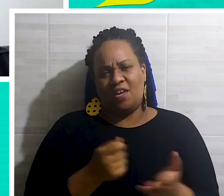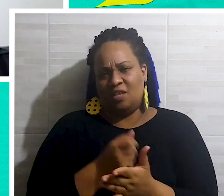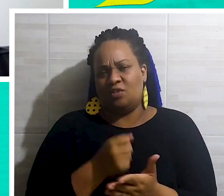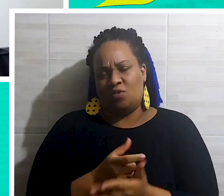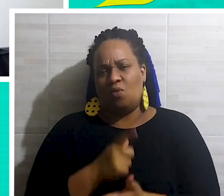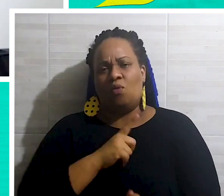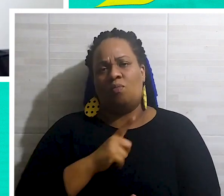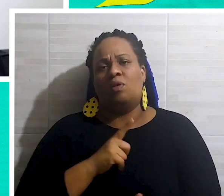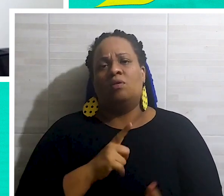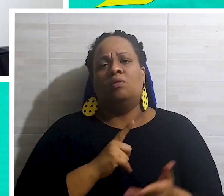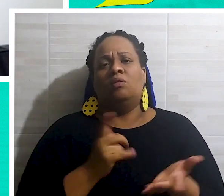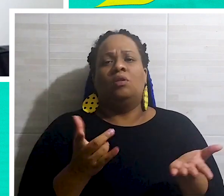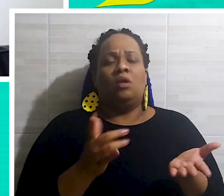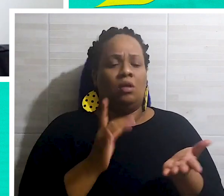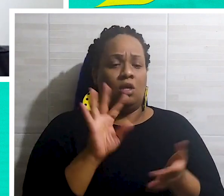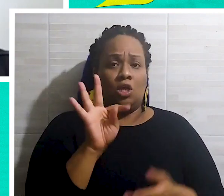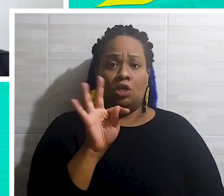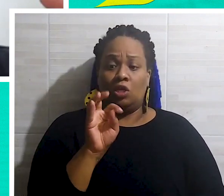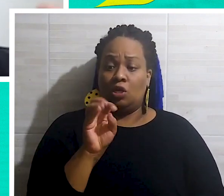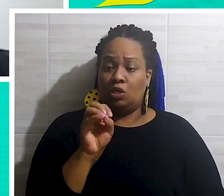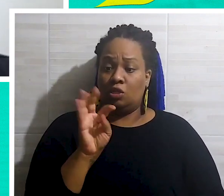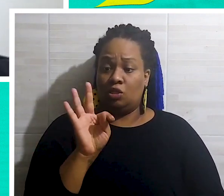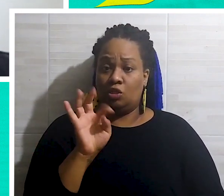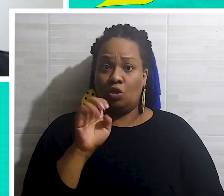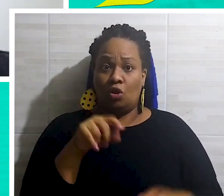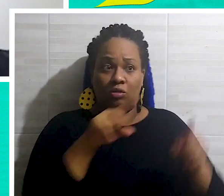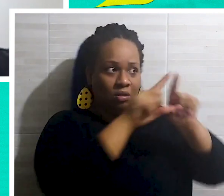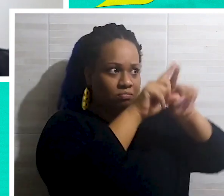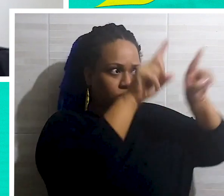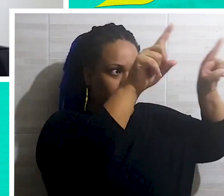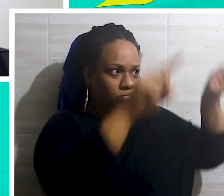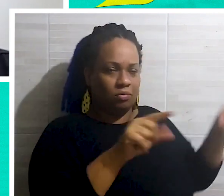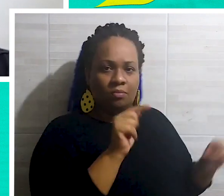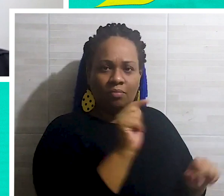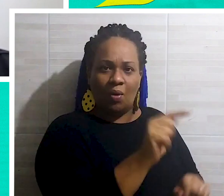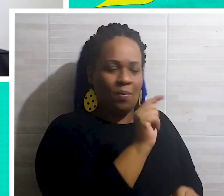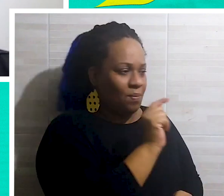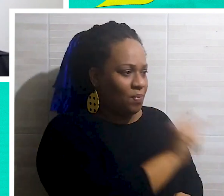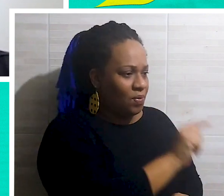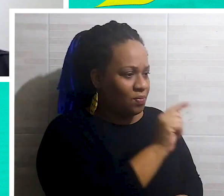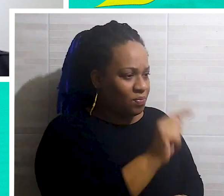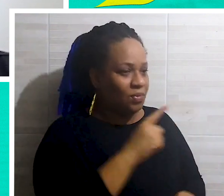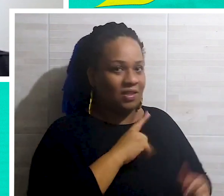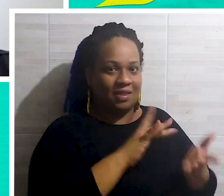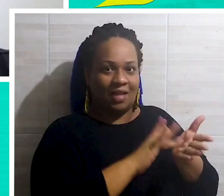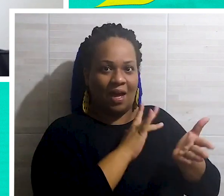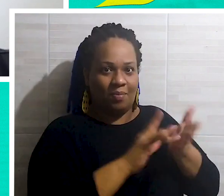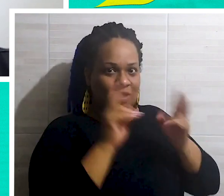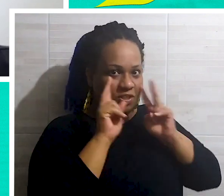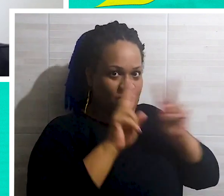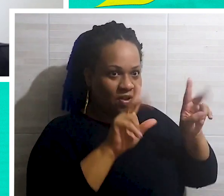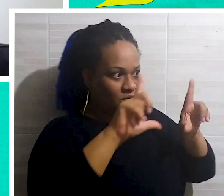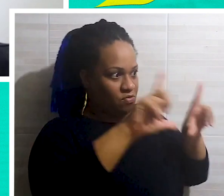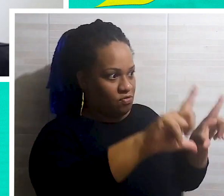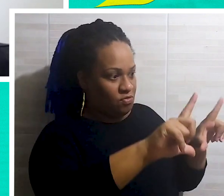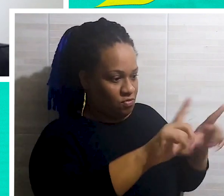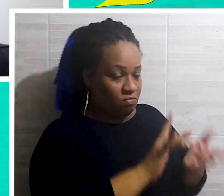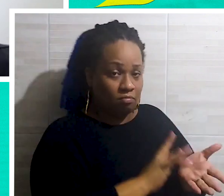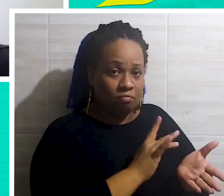são comercializados. Então, é um totem comum, ele tem um tablet na parte do visor.